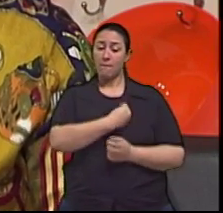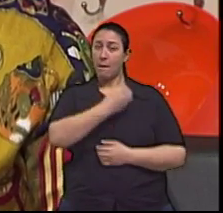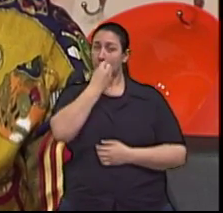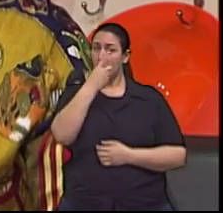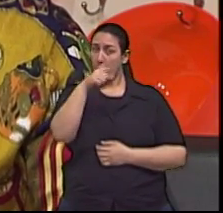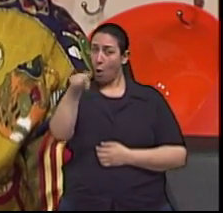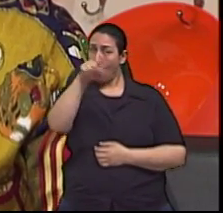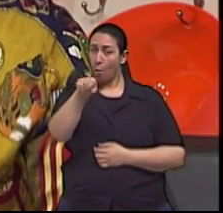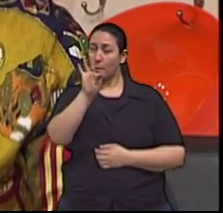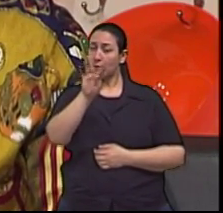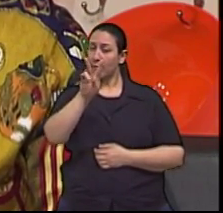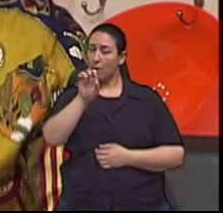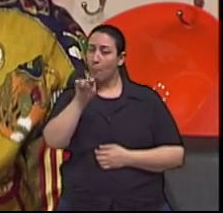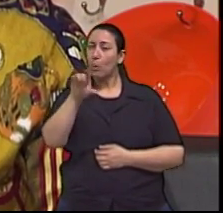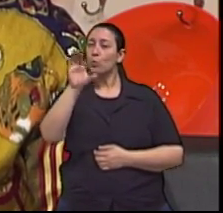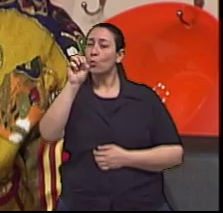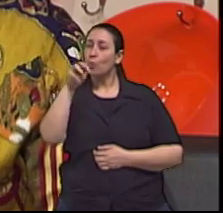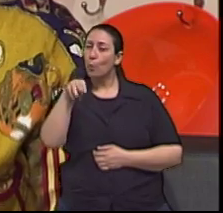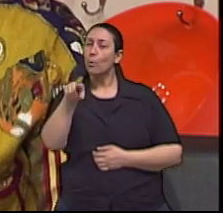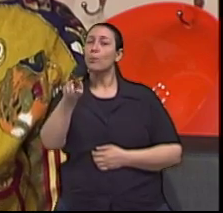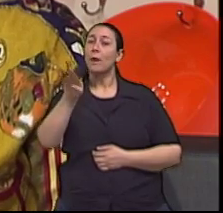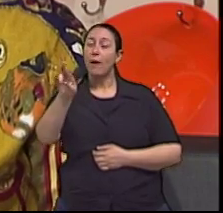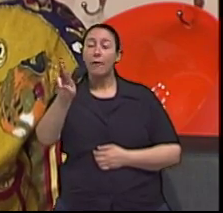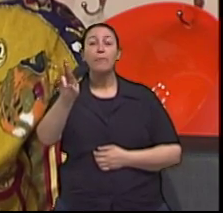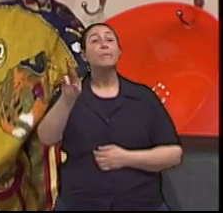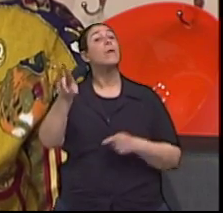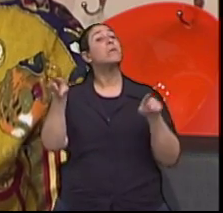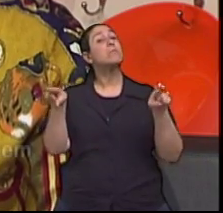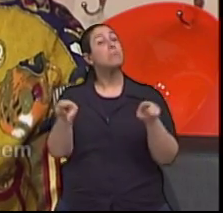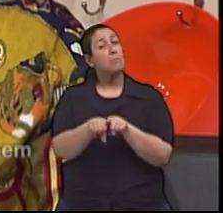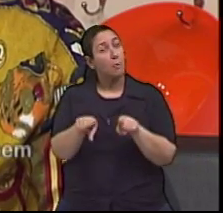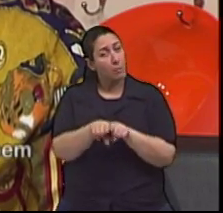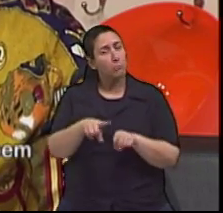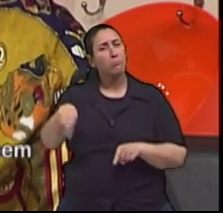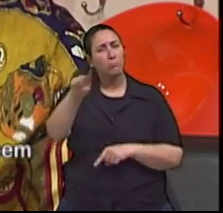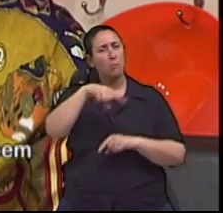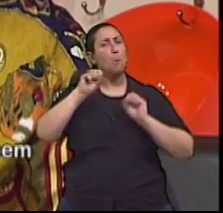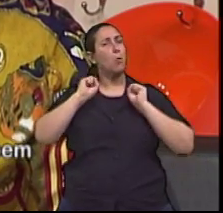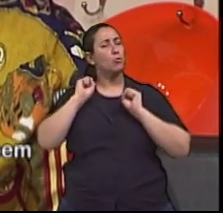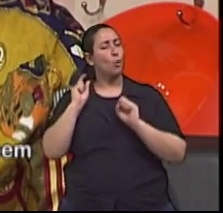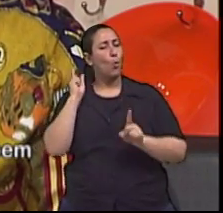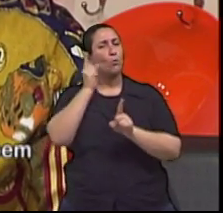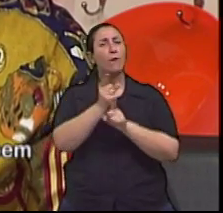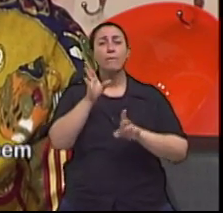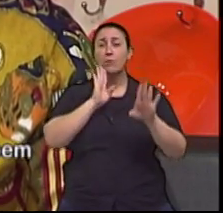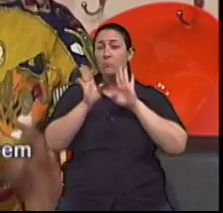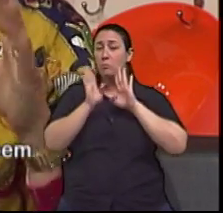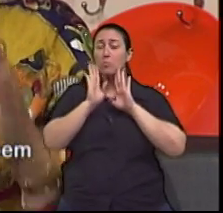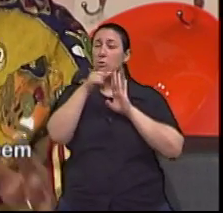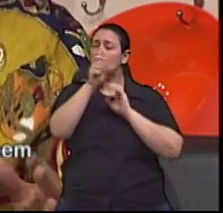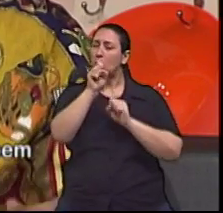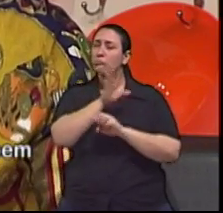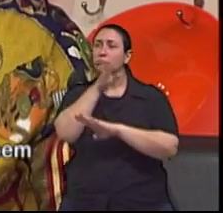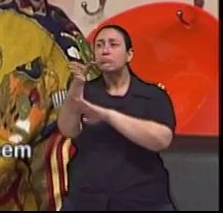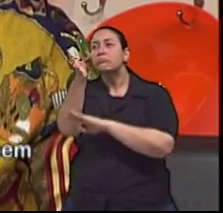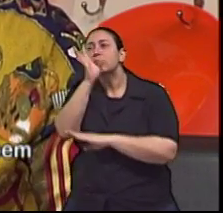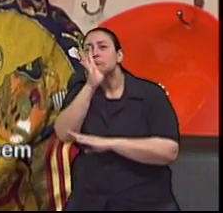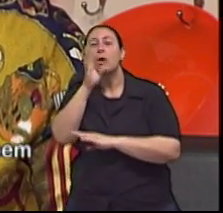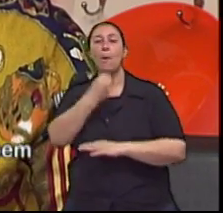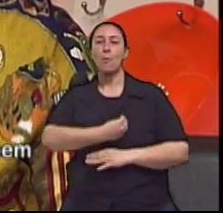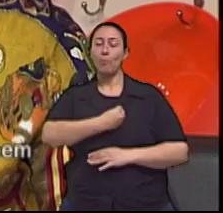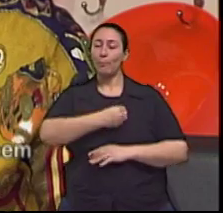.com.br, mas também podem nos encontrar no facebook.com barra